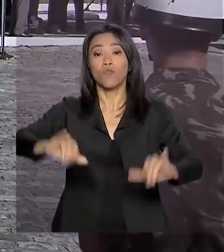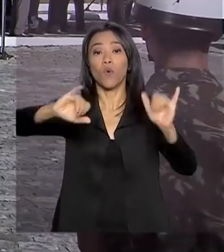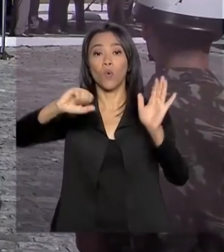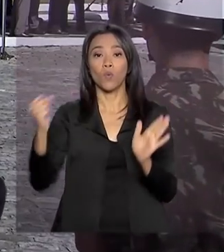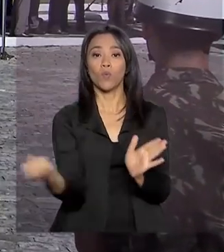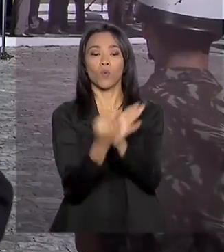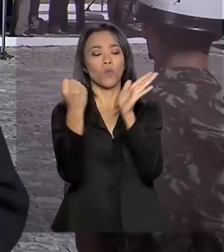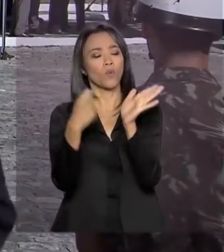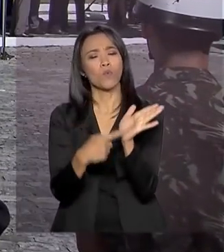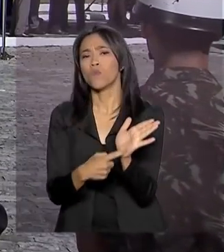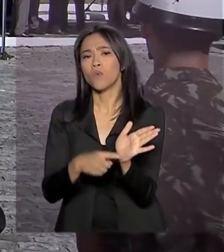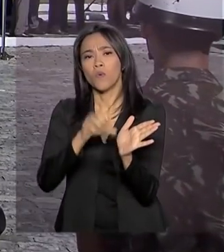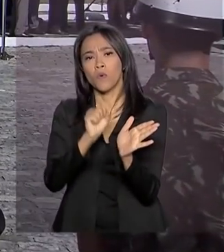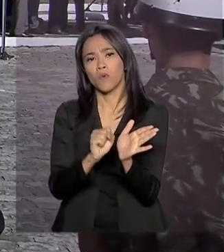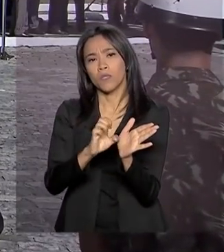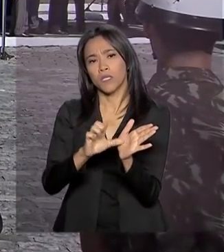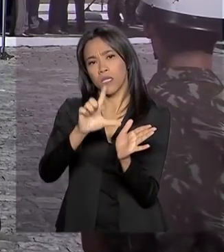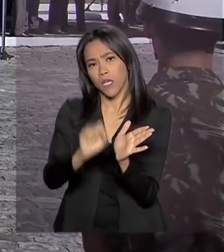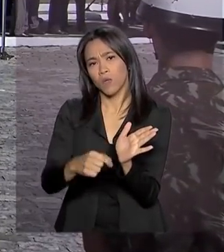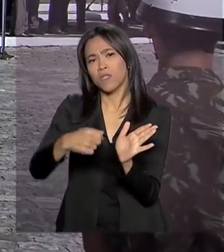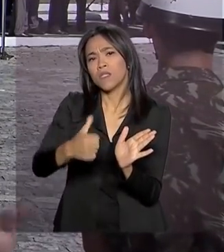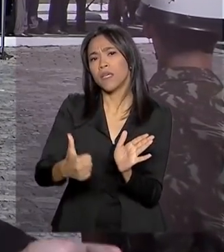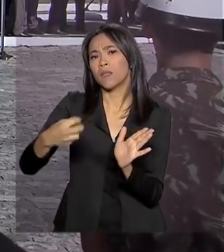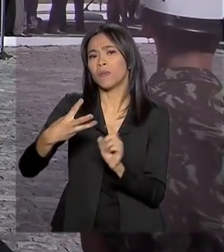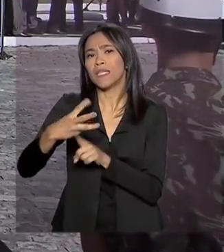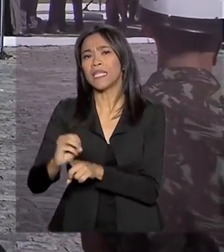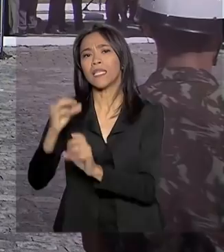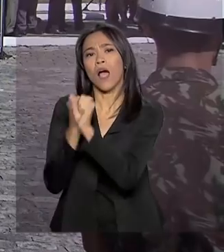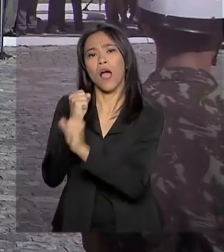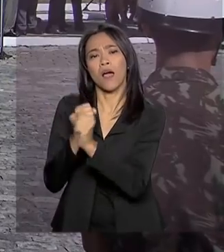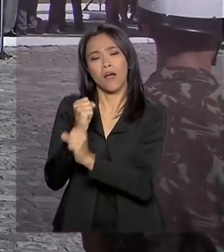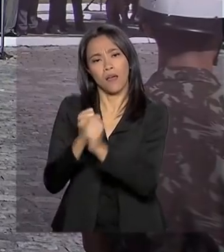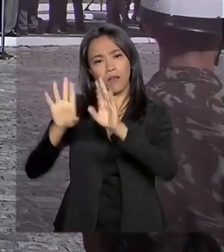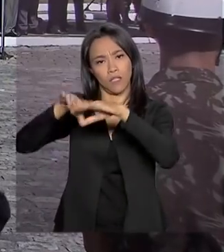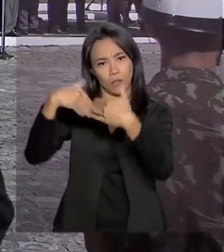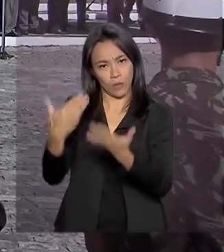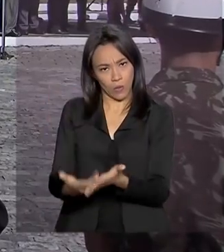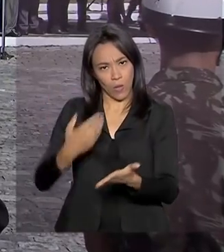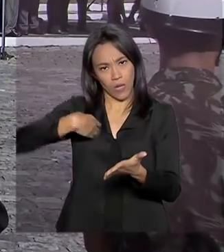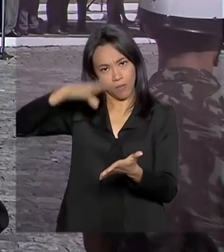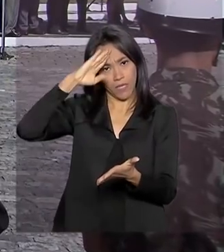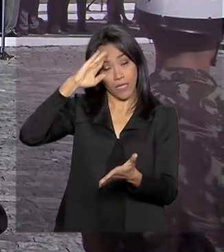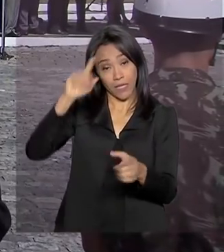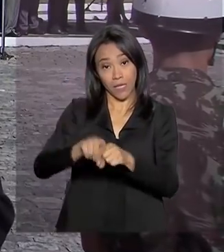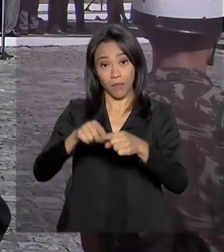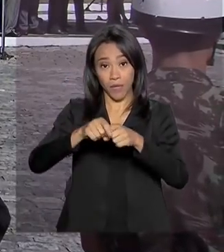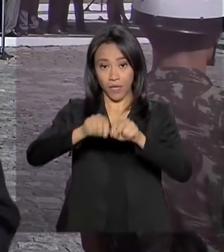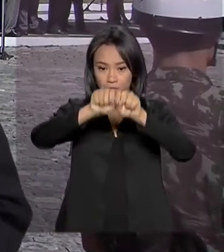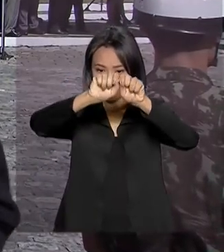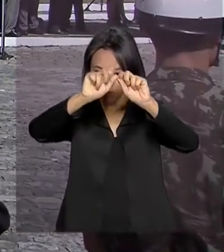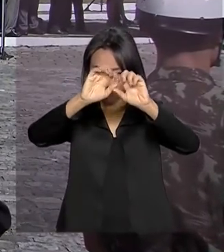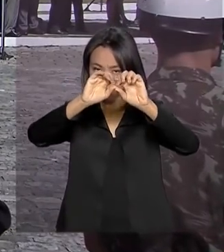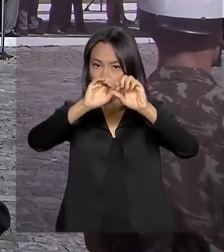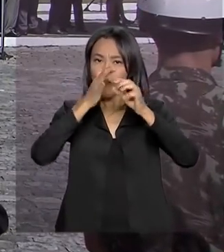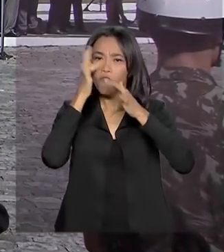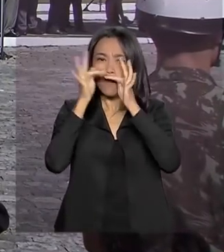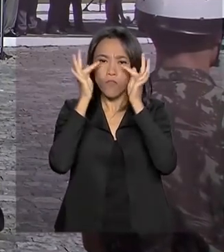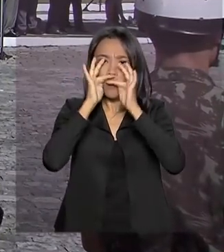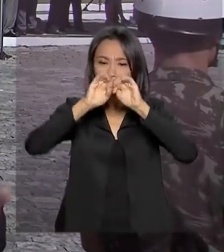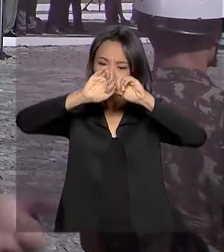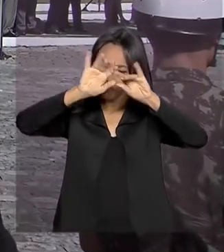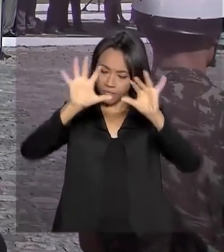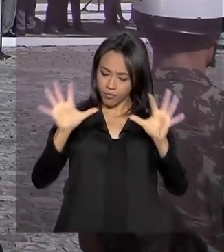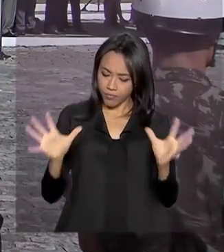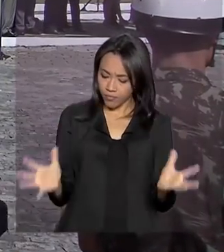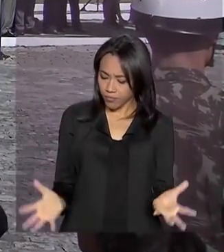comemorativa sobre os 130 anos de fundação do Colégio Militar. Ele também colocou uma coroa de flores no túmulo do Tomás Coelho,